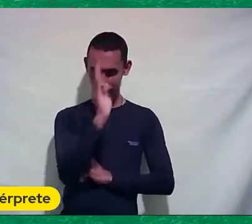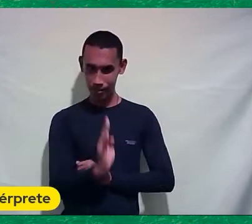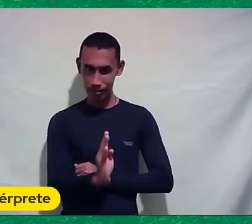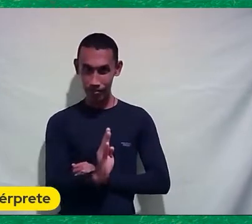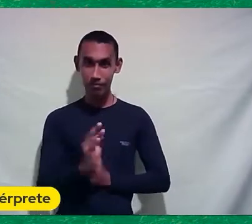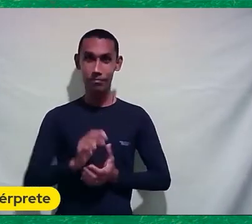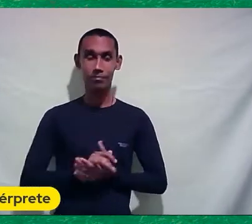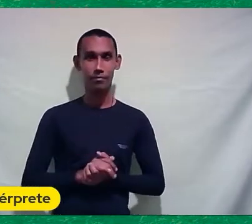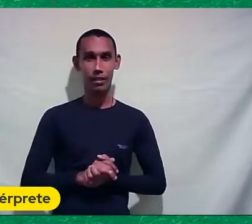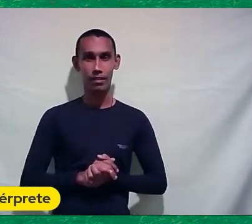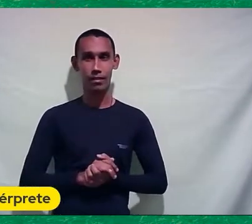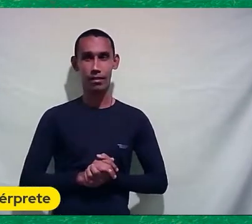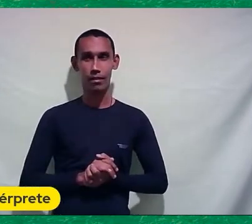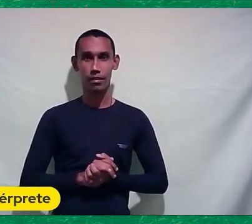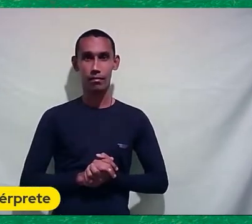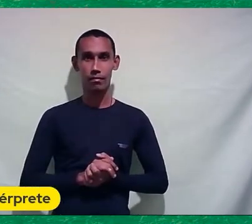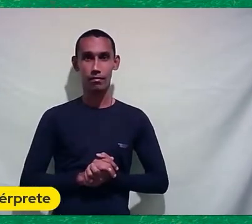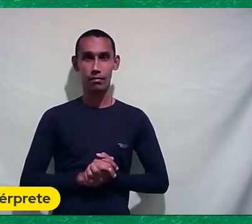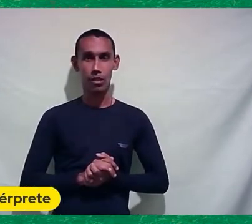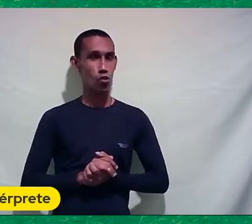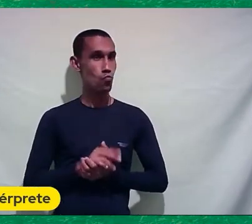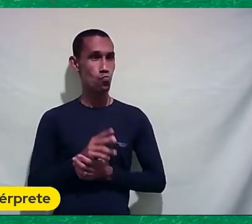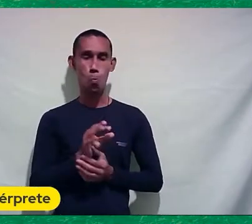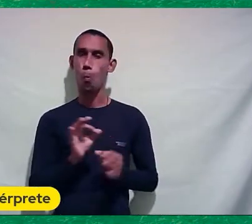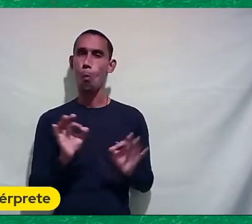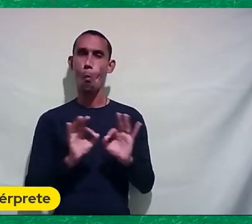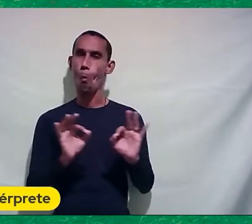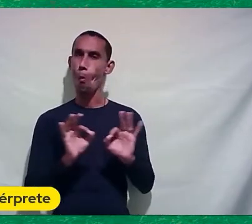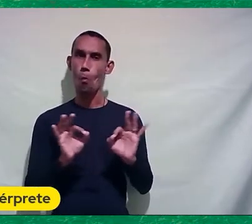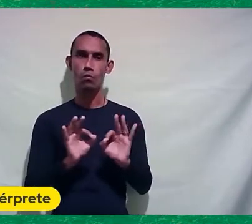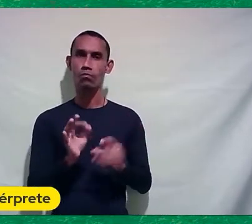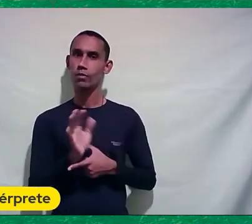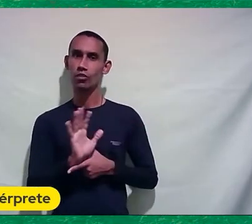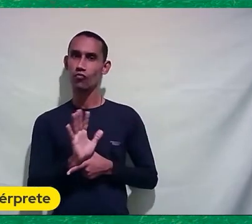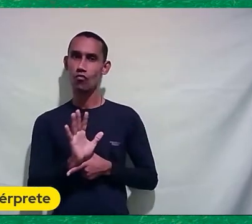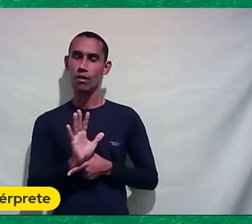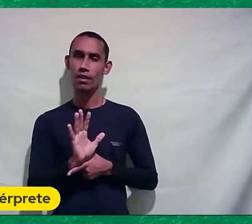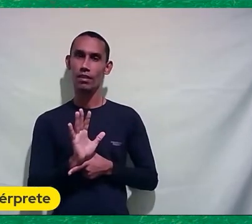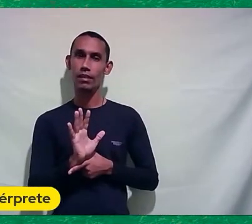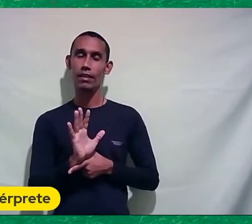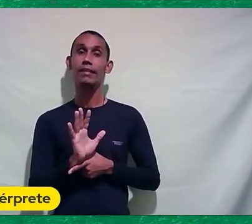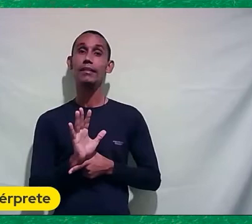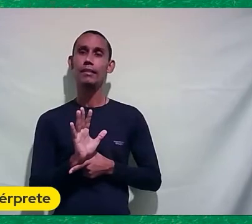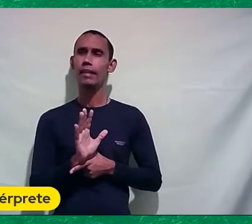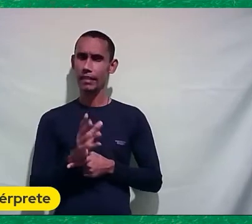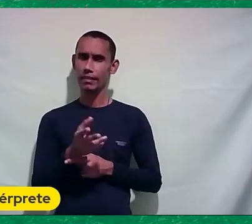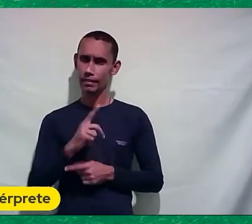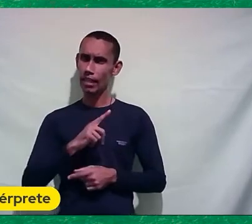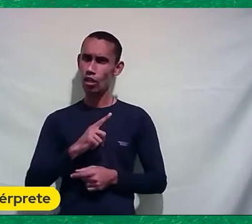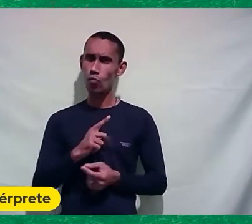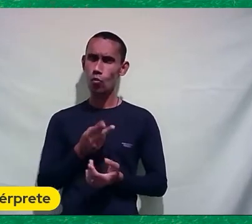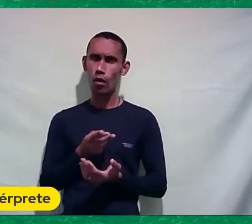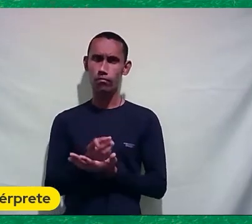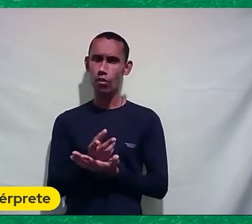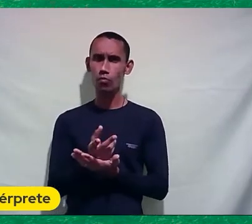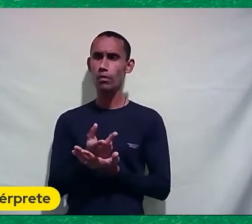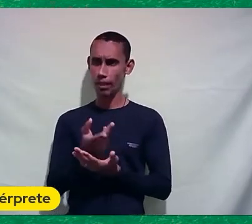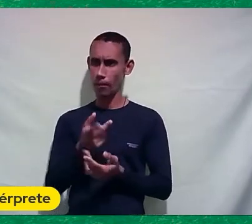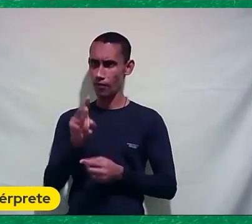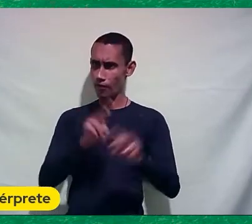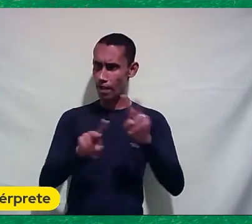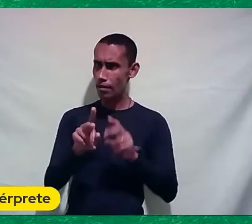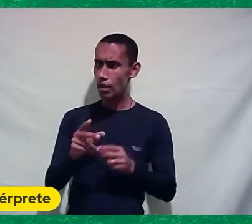Eu realmente Eu nunca vi Esse filme Esse filme Está Existe? Está em algum lugar? Você pode ver?